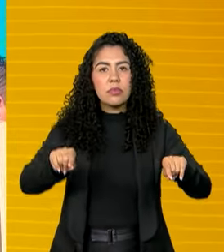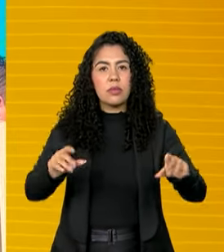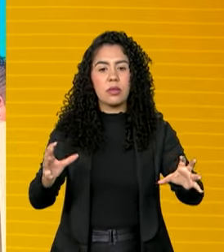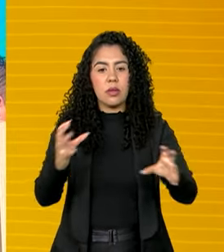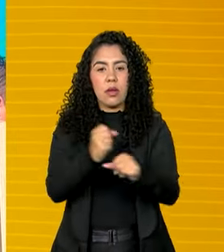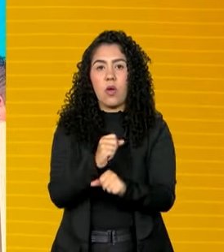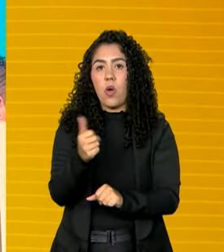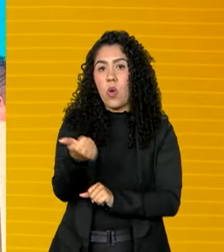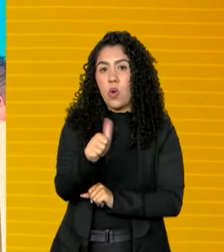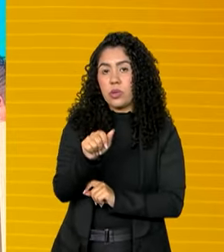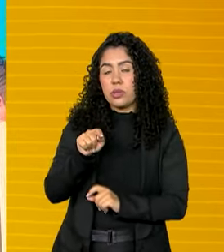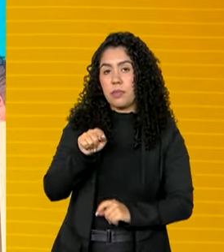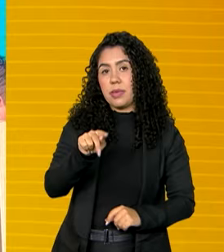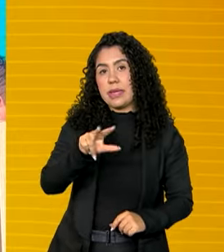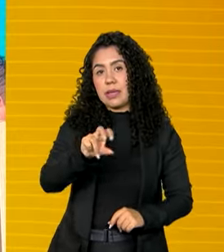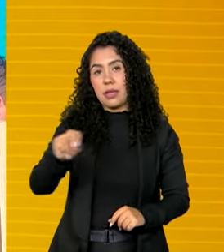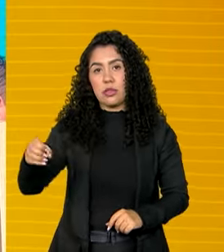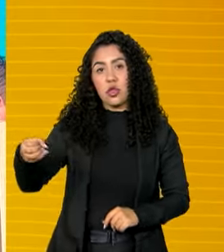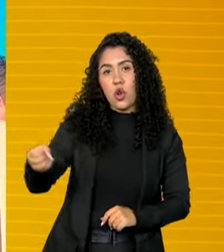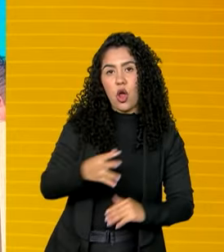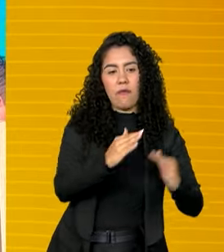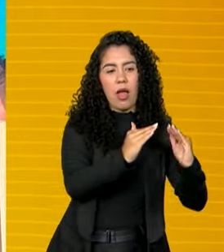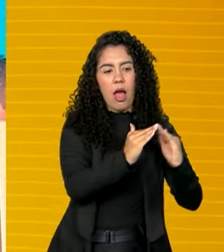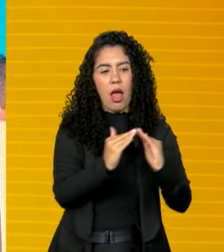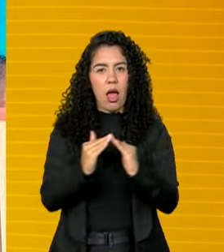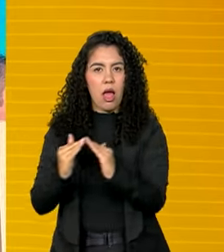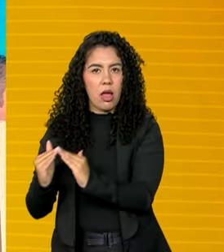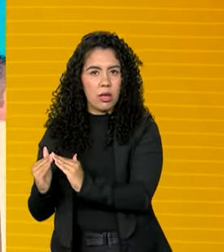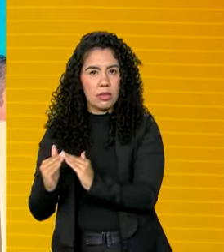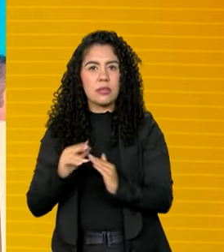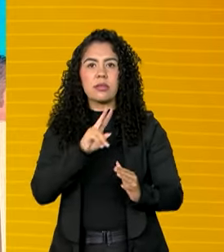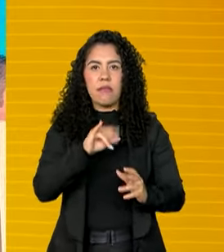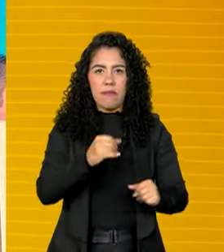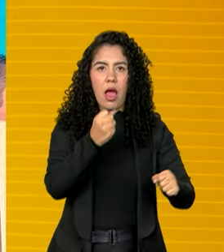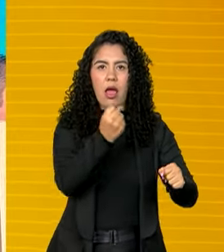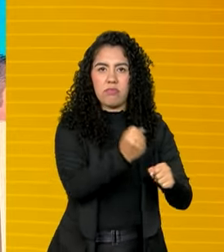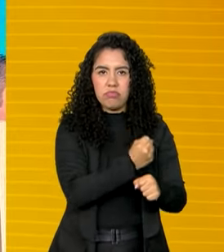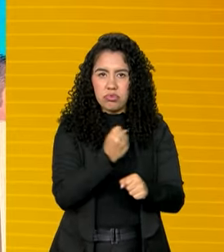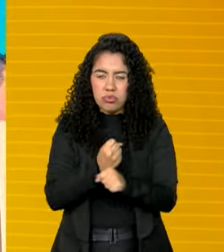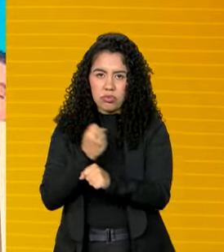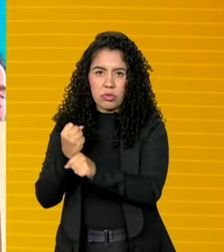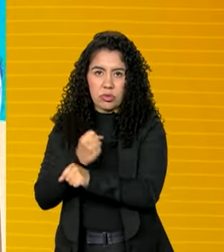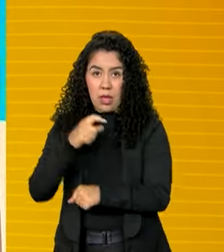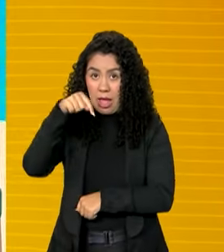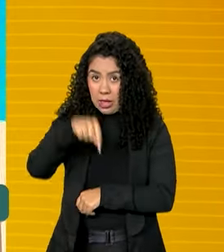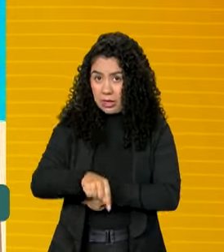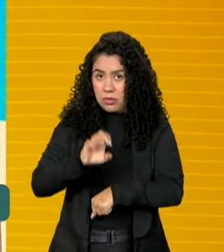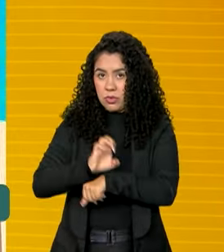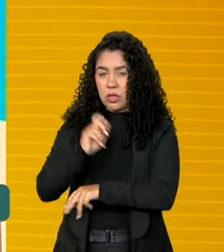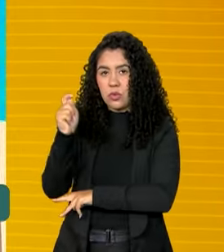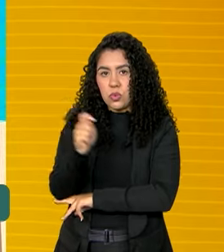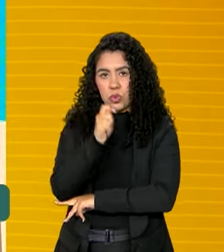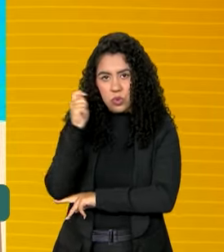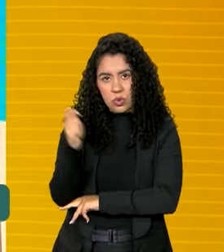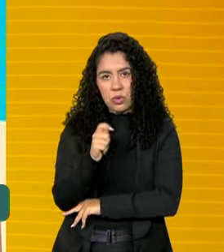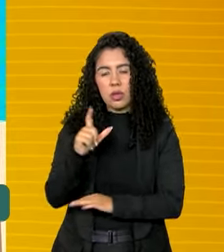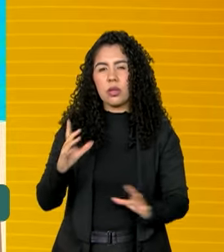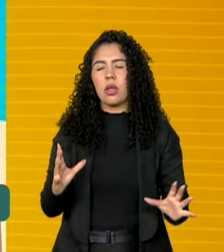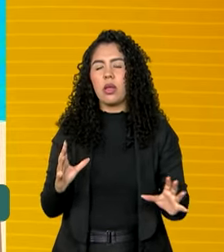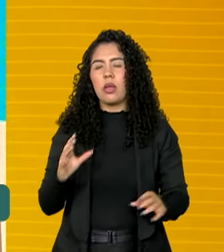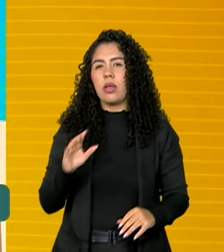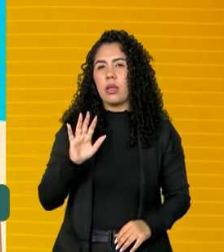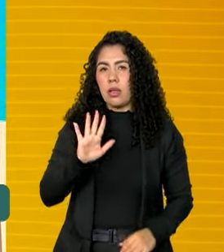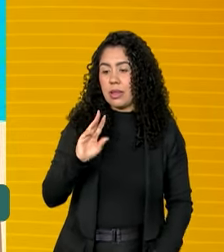.500 novas unidades habitacionais para serem construídas aqui no Rio Grande do Sul. Serão 3.000